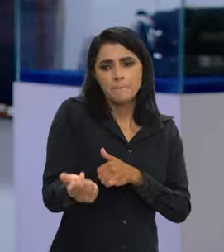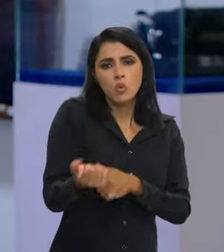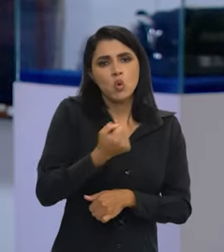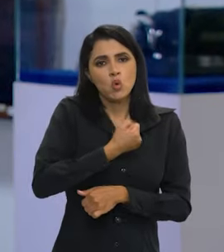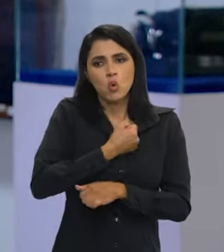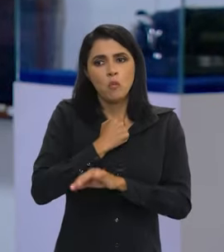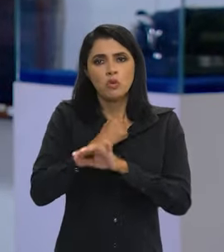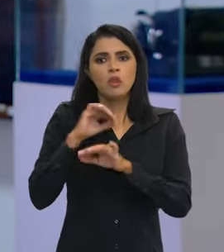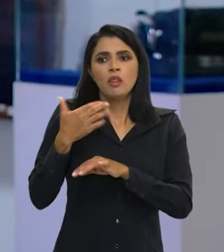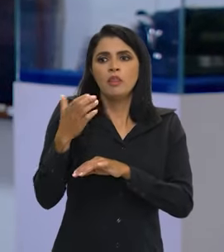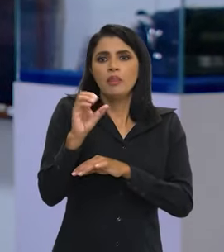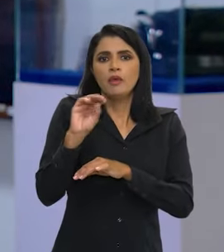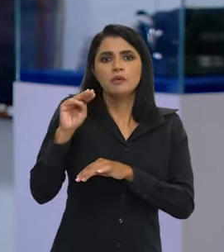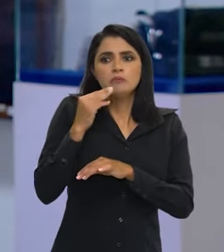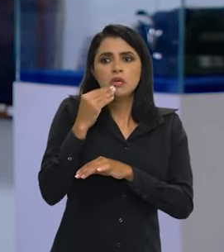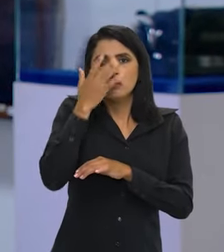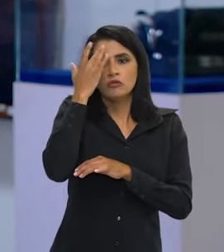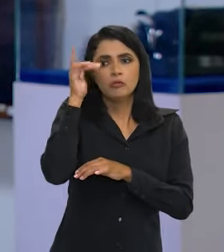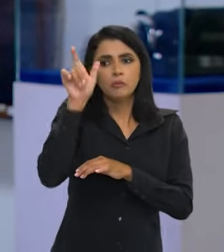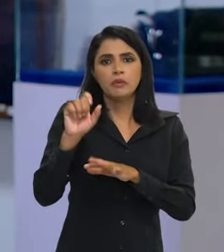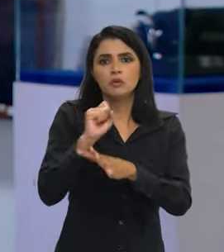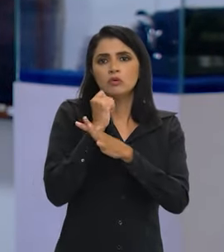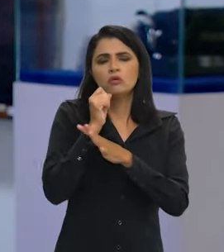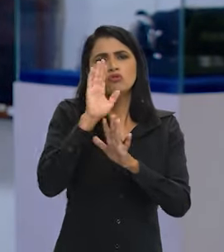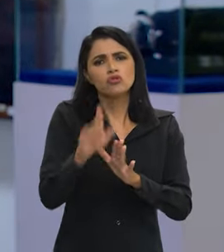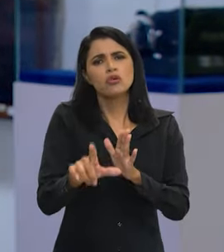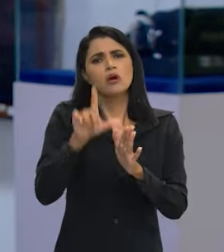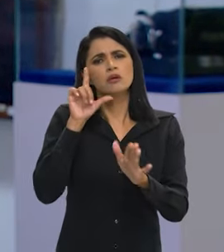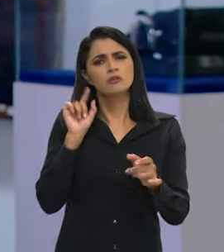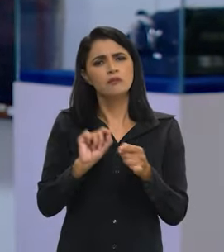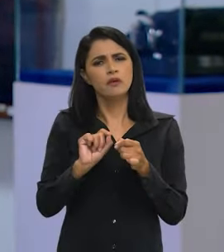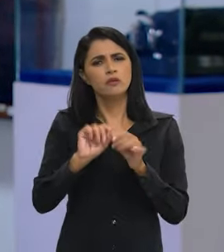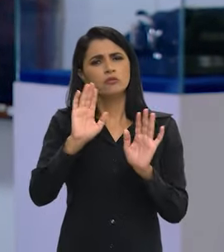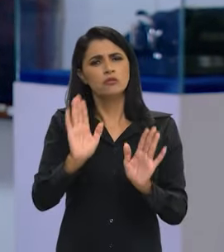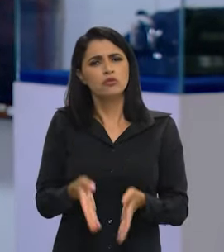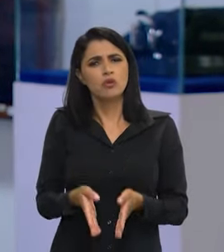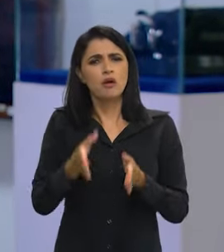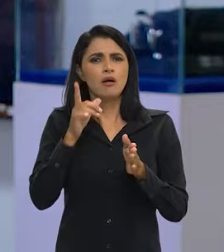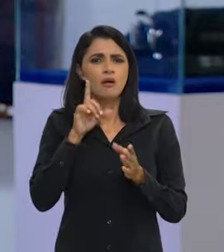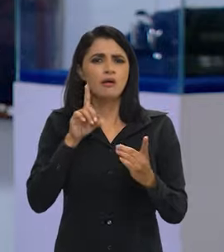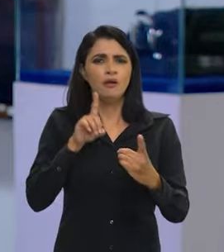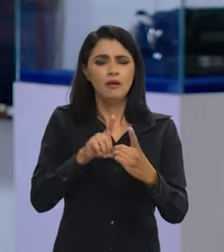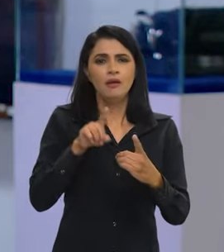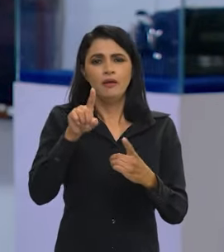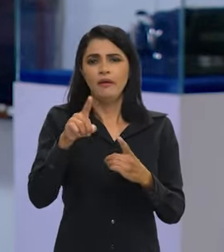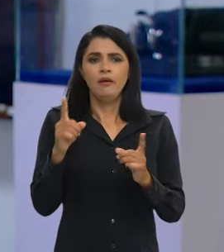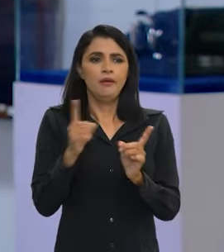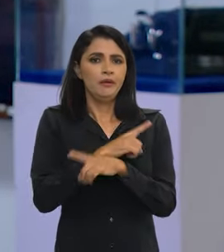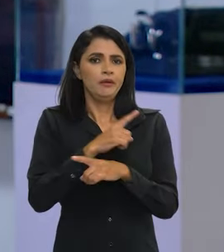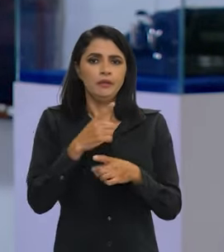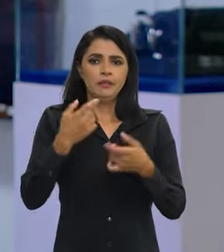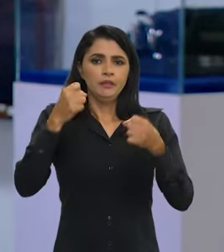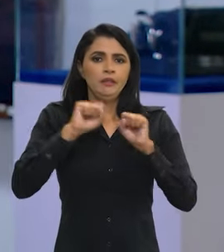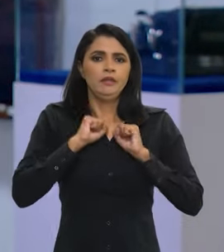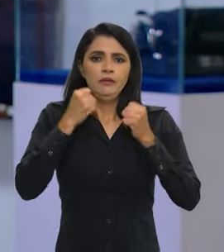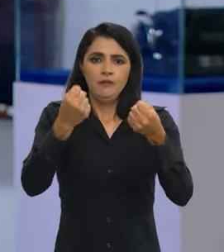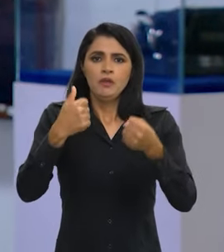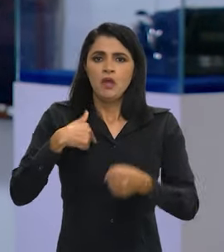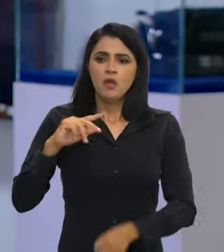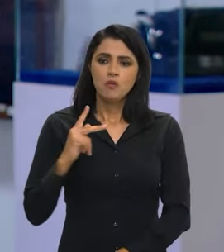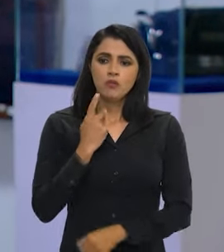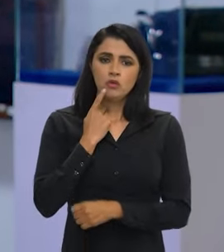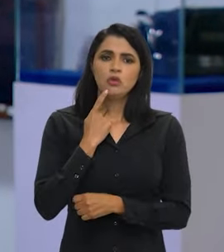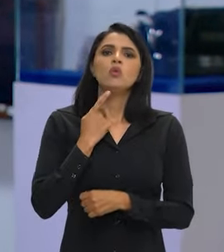pequeno de segurados. Ninguém vai chamar 10 milhões de segurados. Já foi feito isso antes. Ela tem direito para a defesa contraditória. Eu, até como